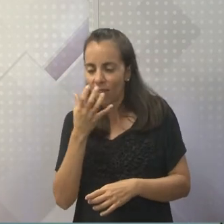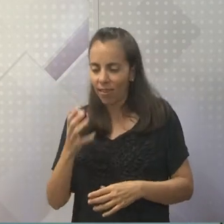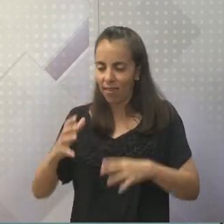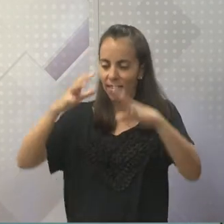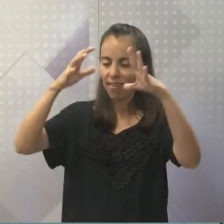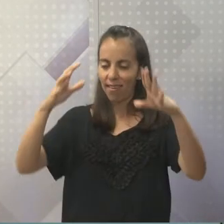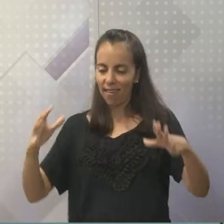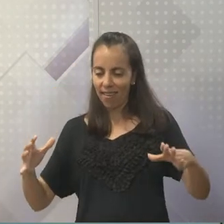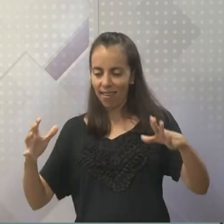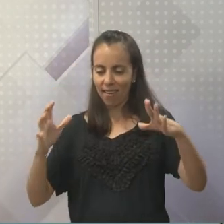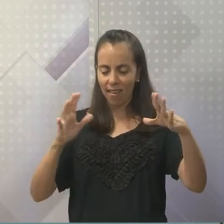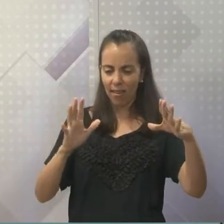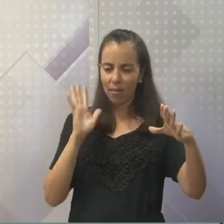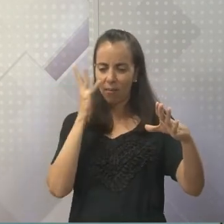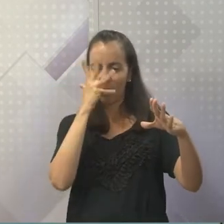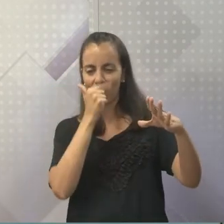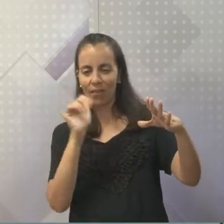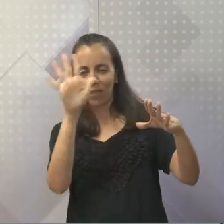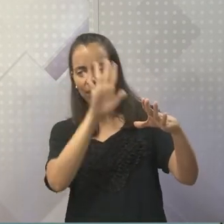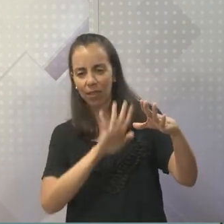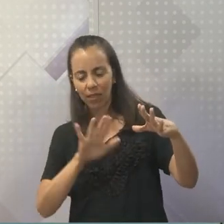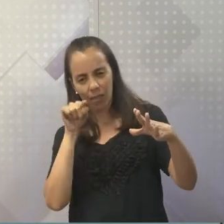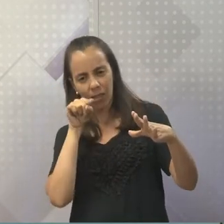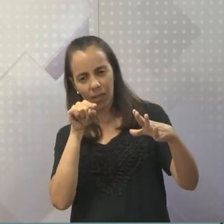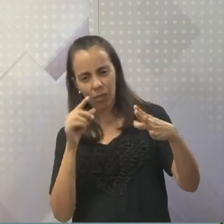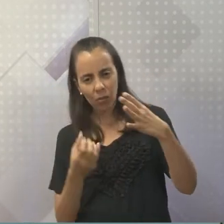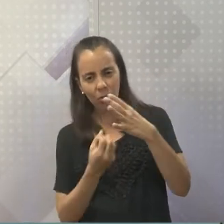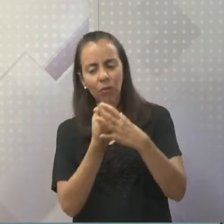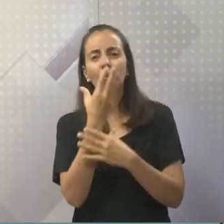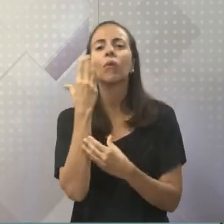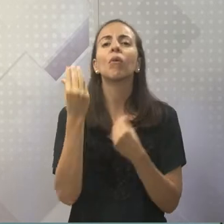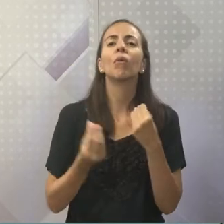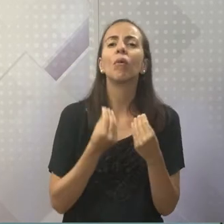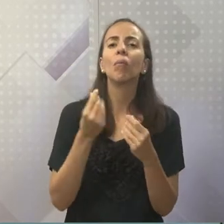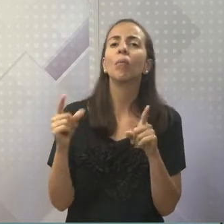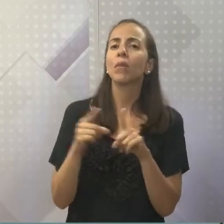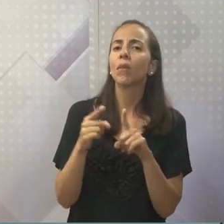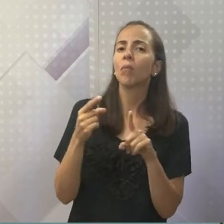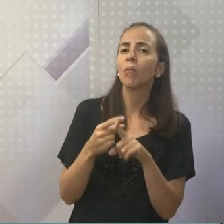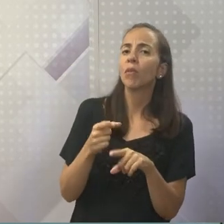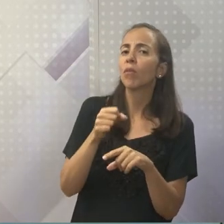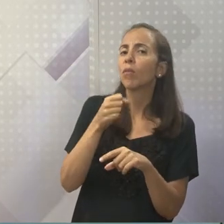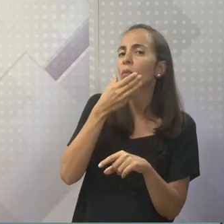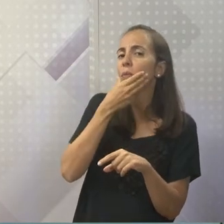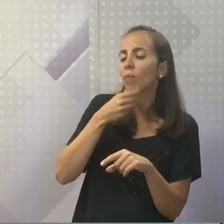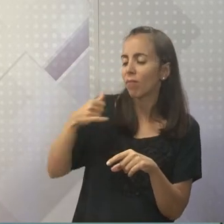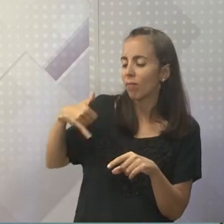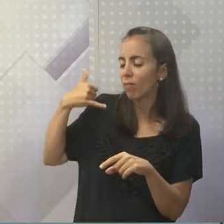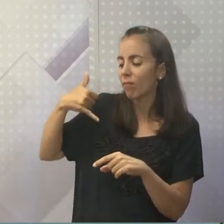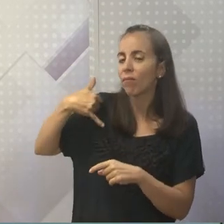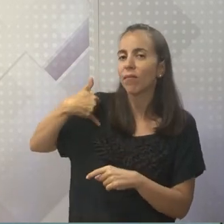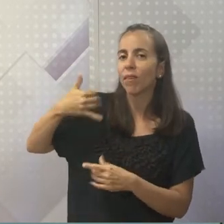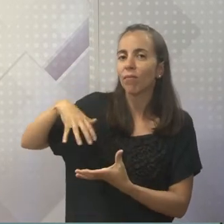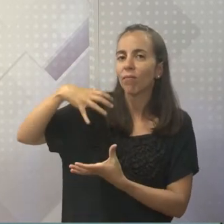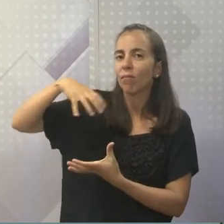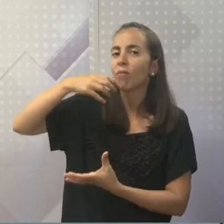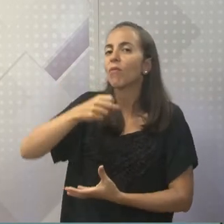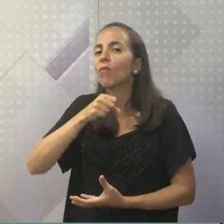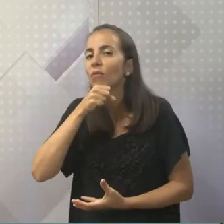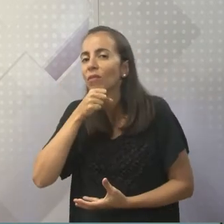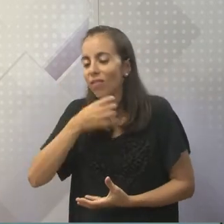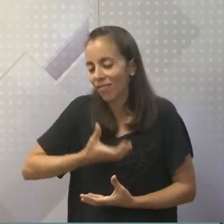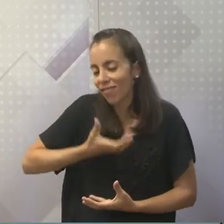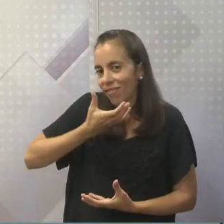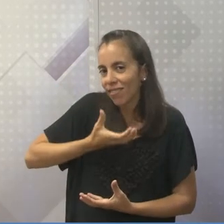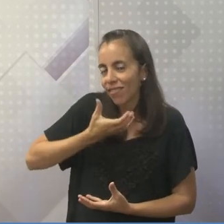bonita. Mas será que você já pensou como foi que surgiu? E o Papai Noel, então? Vamos lá aprender hoje? Vamos lá. Para